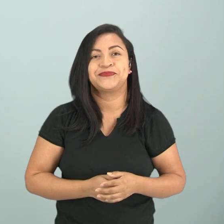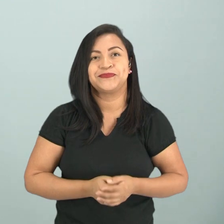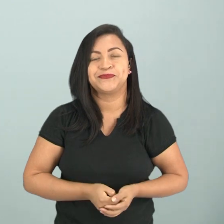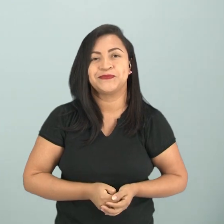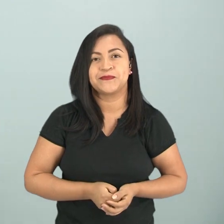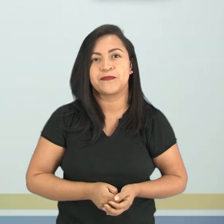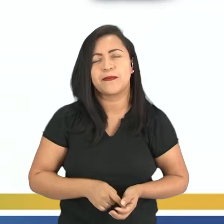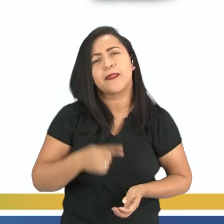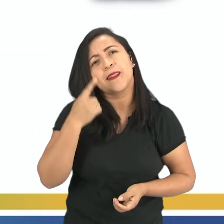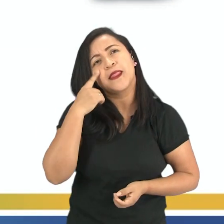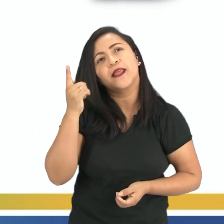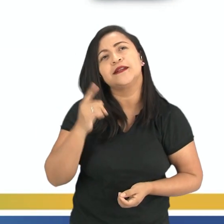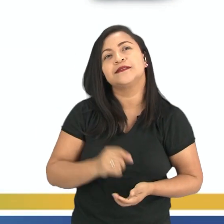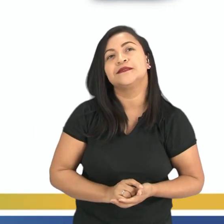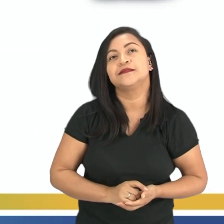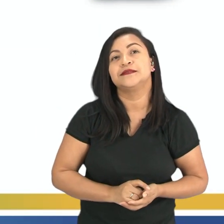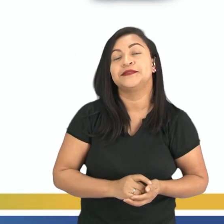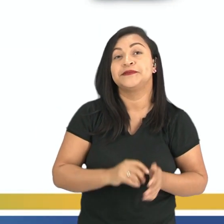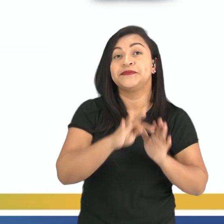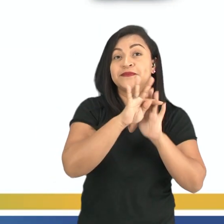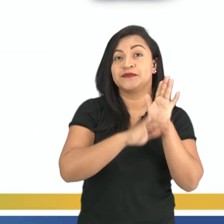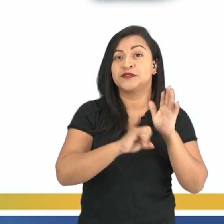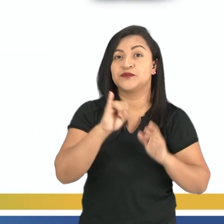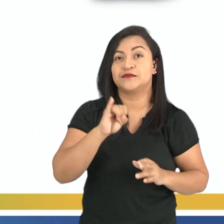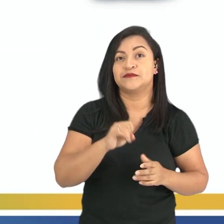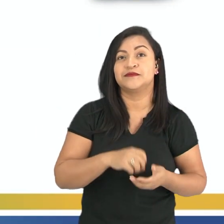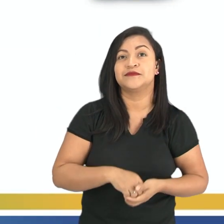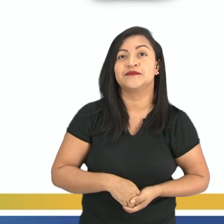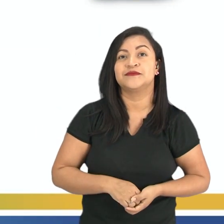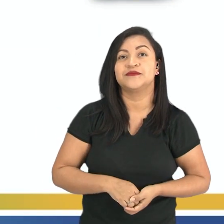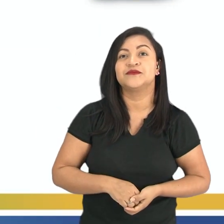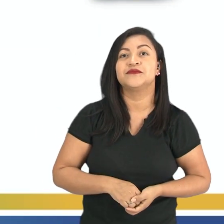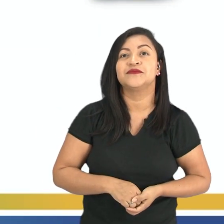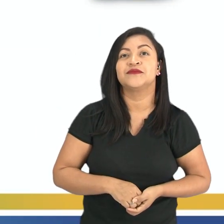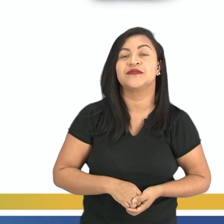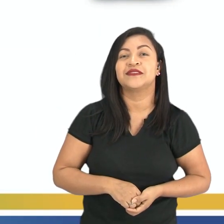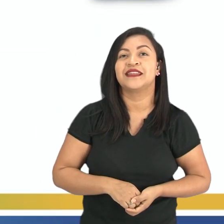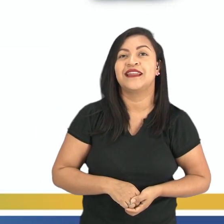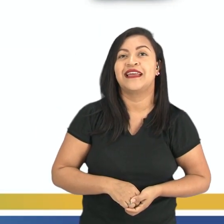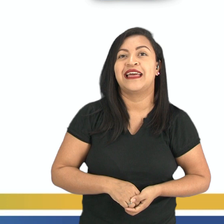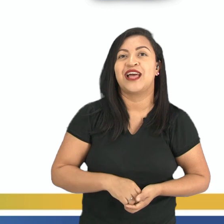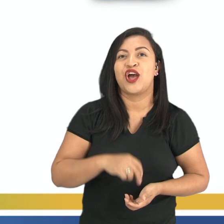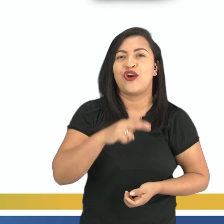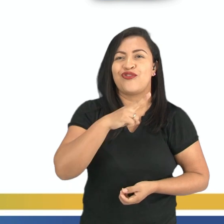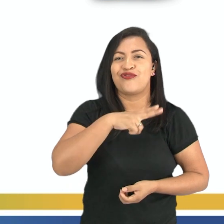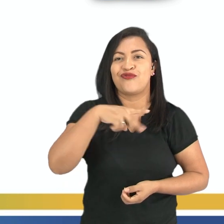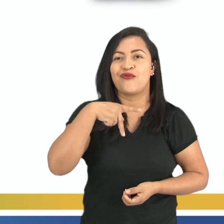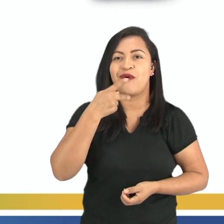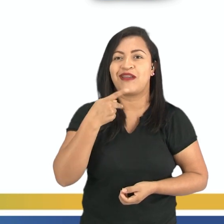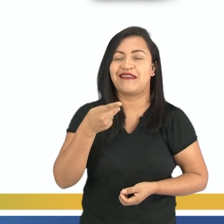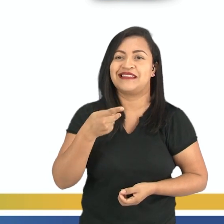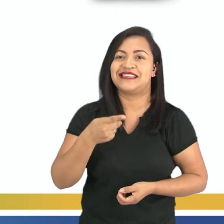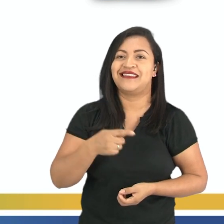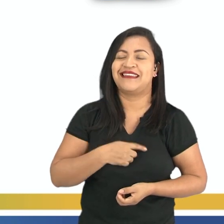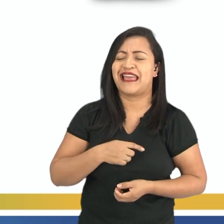Olha só, gente, texto 1, nunca diga que não tem nada para fazer perto da sua mãe.